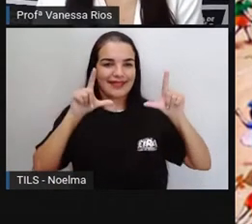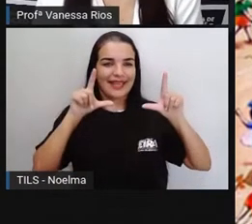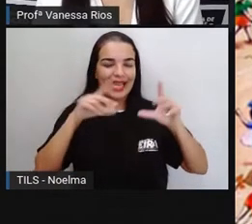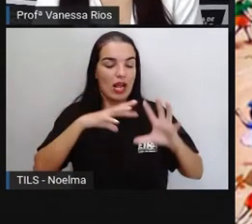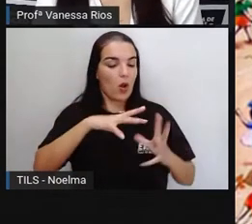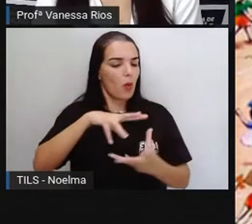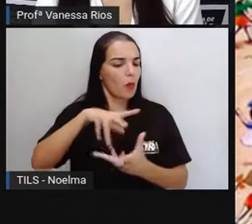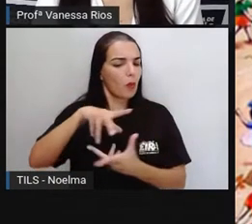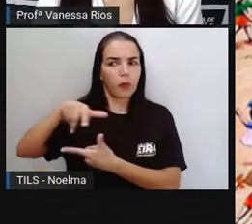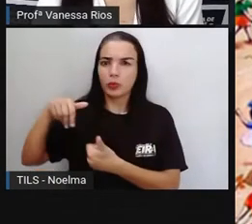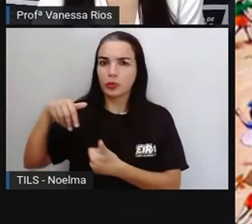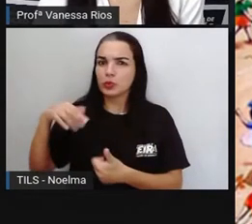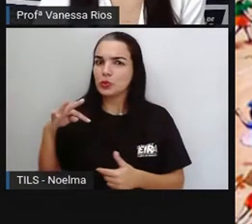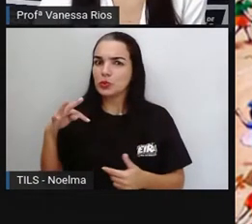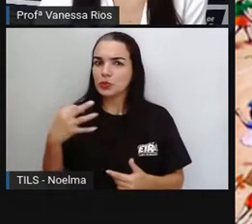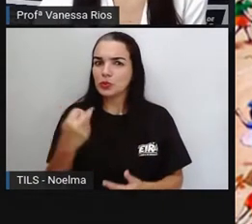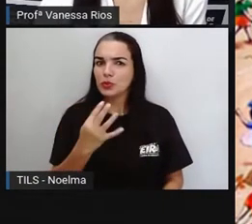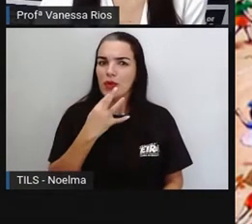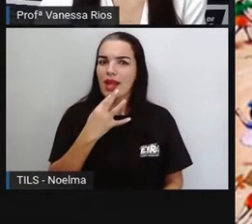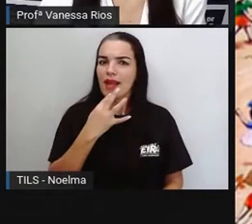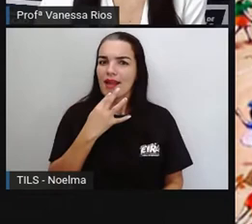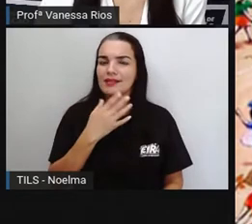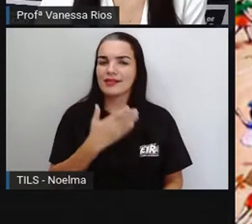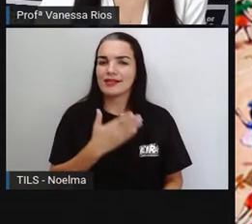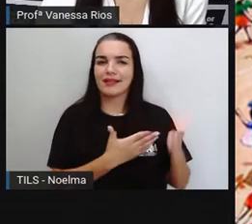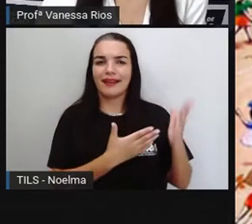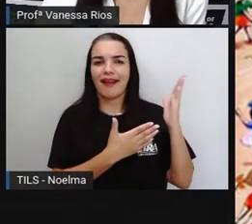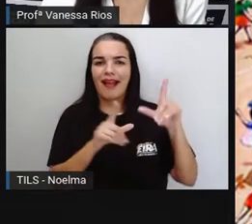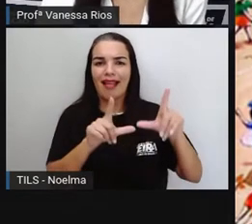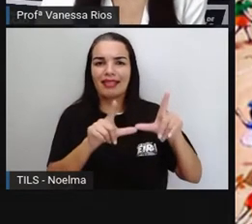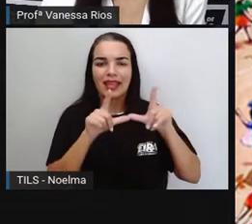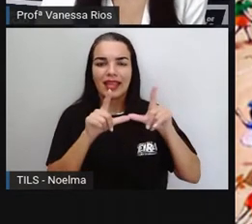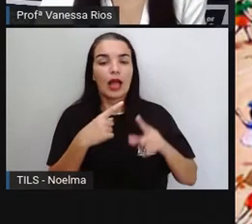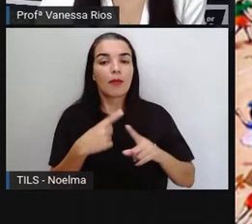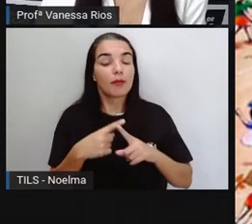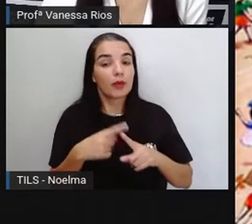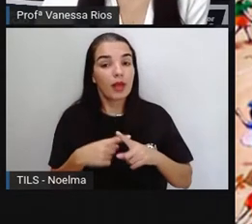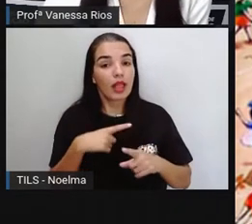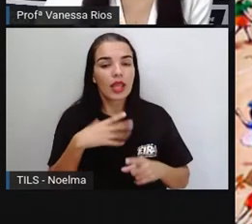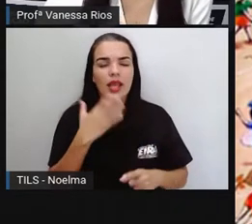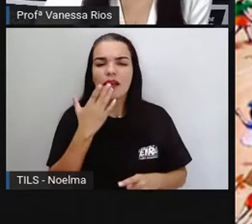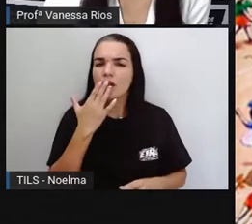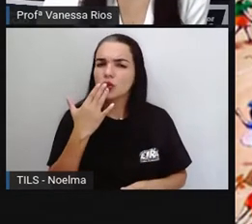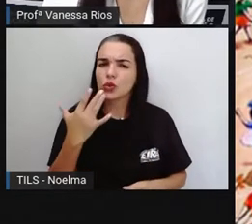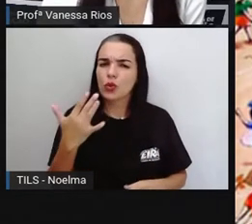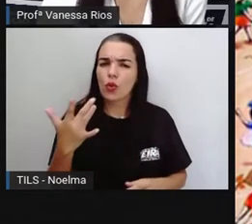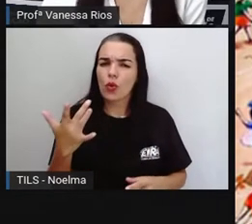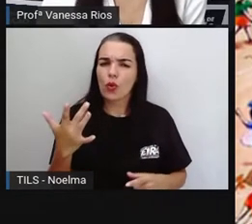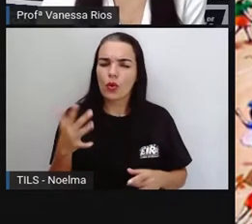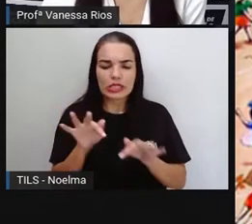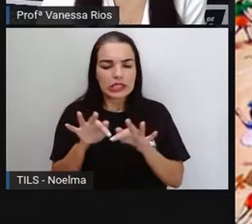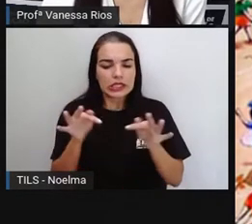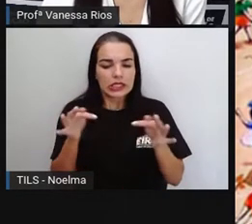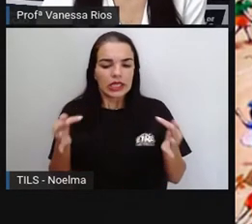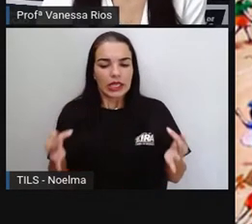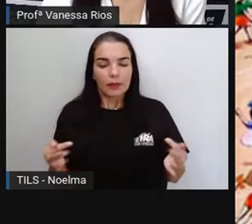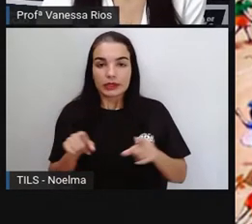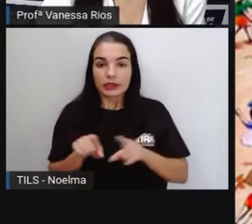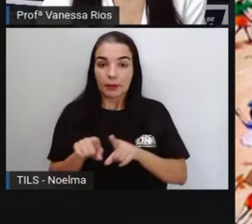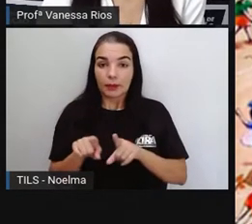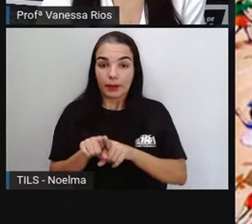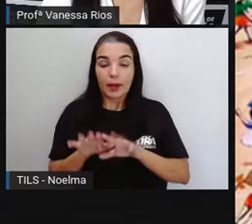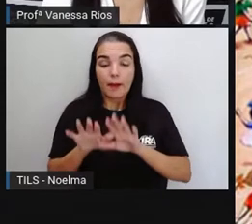pelas cores que utiliza, né? Pela simplicidade também que utiliza em suas formas, mas principalmente